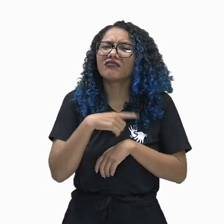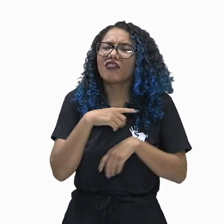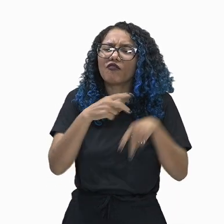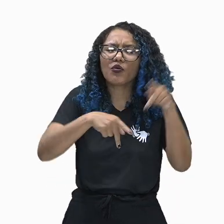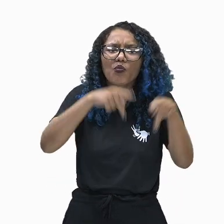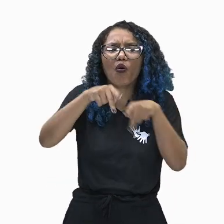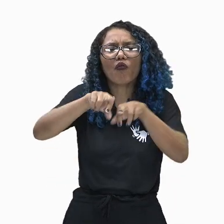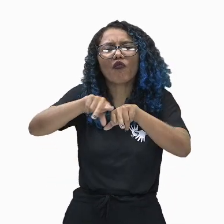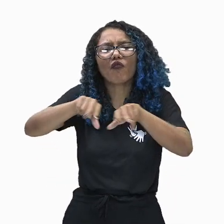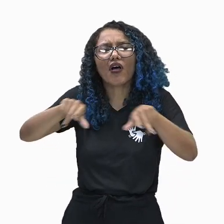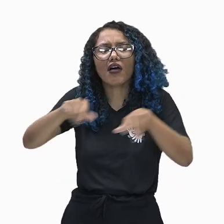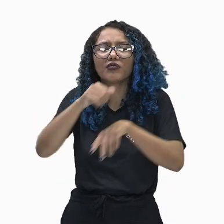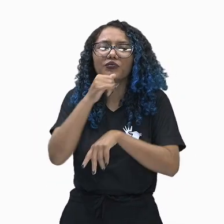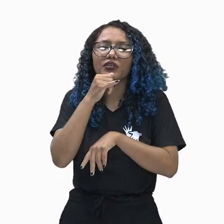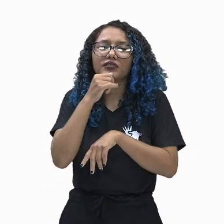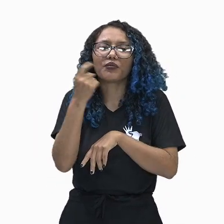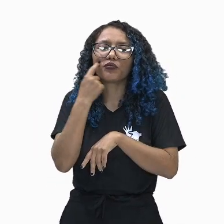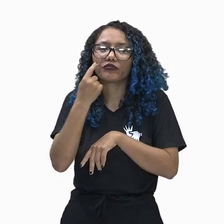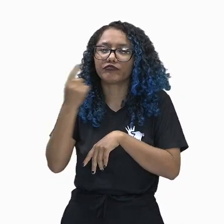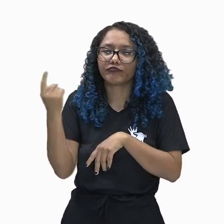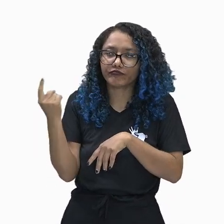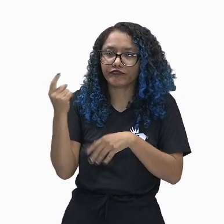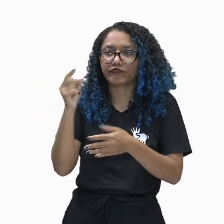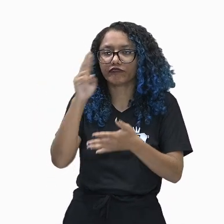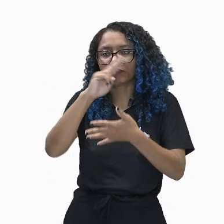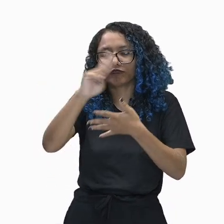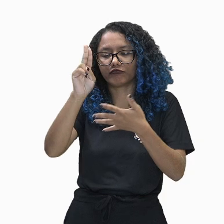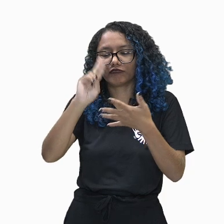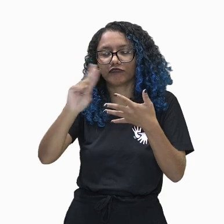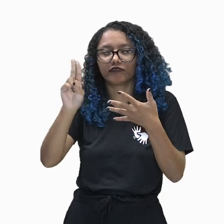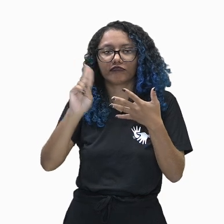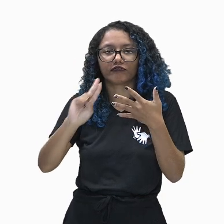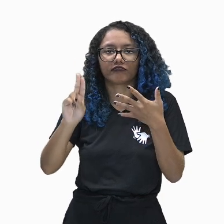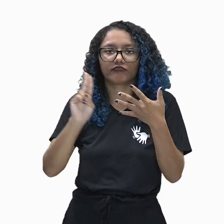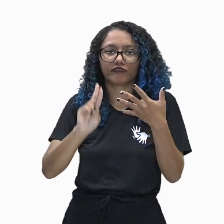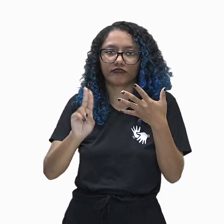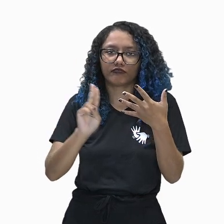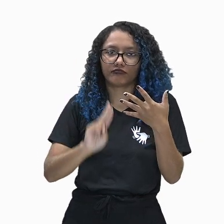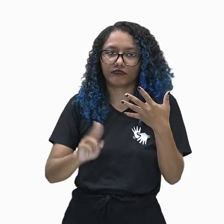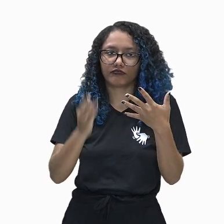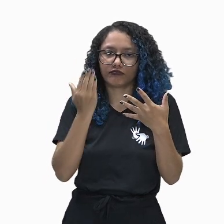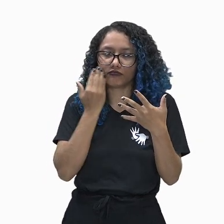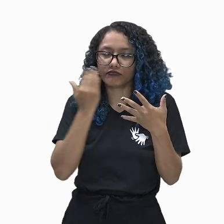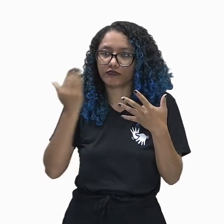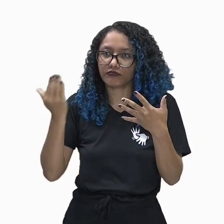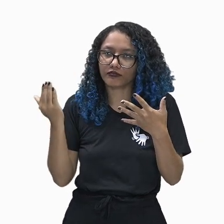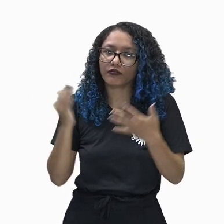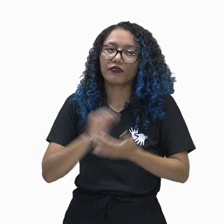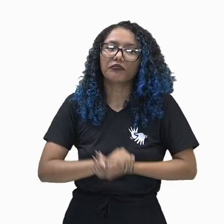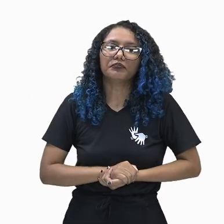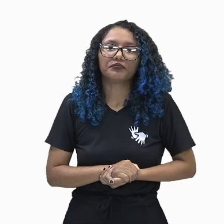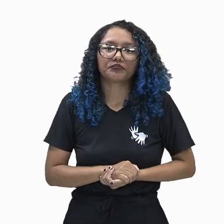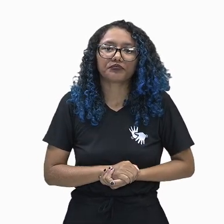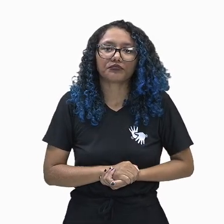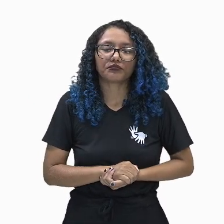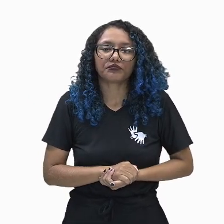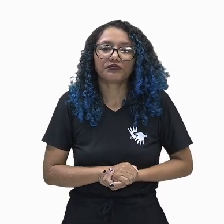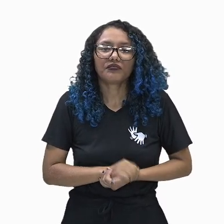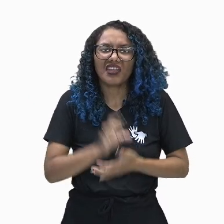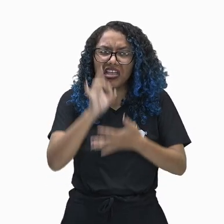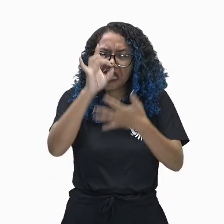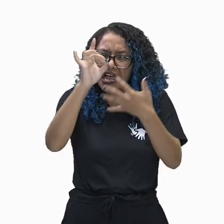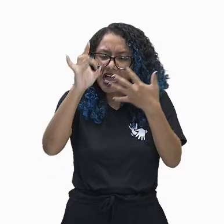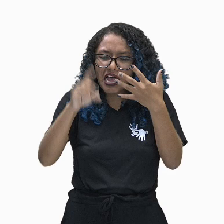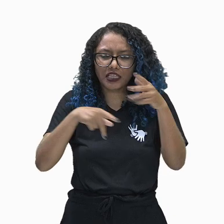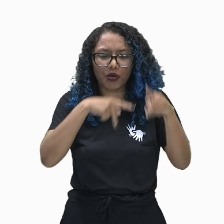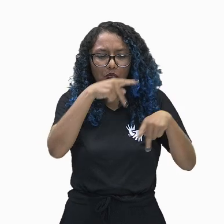povos como os Sumérios, os Acádios, os Amoritas, Assírios e Caldeus. E cada